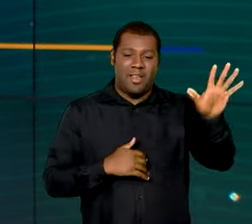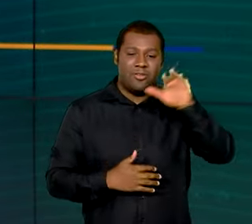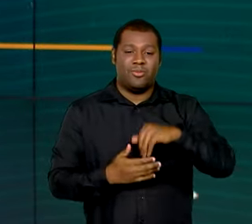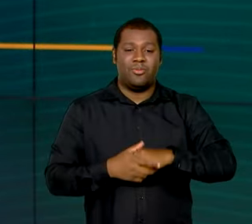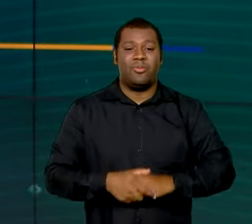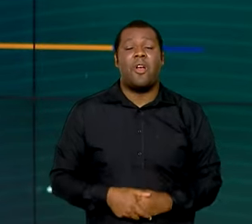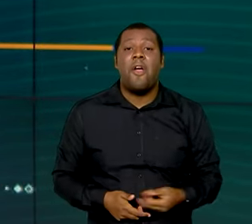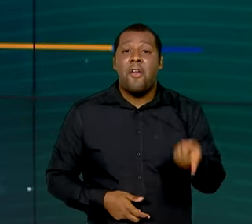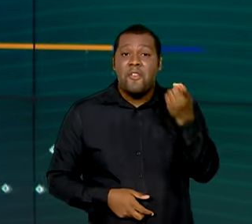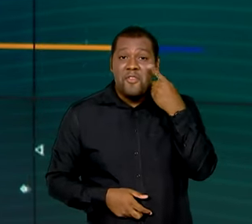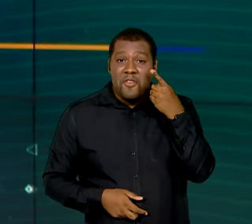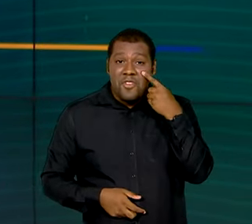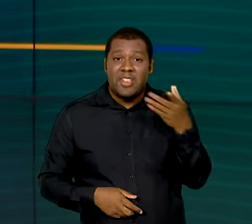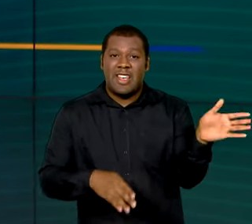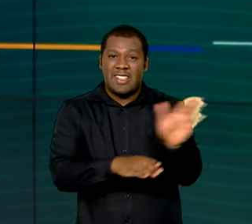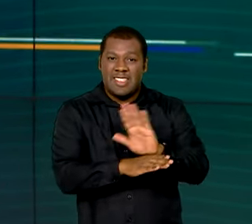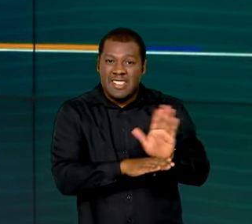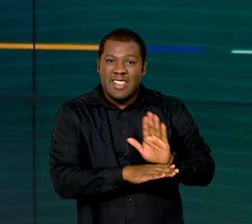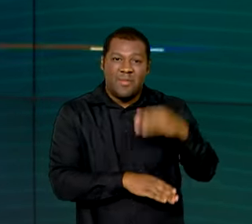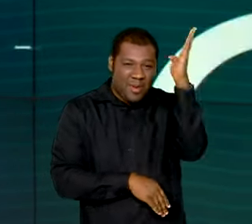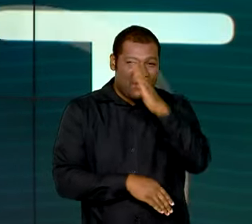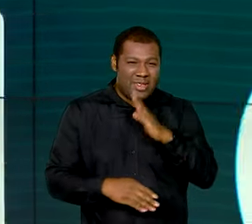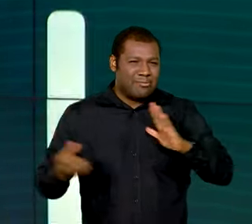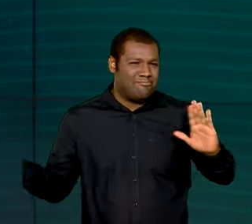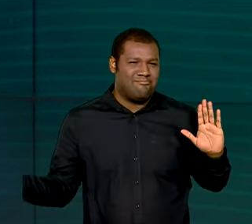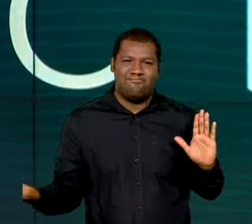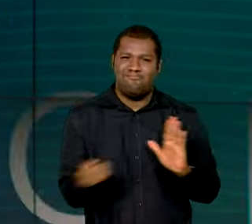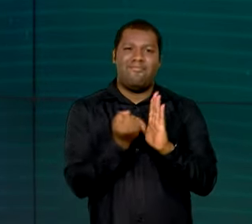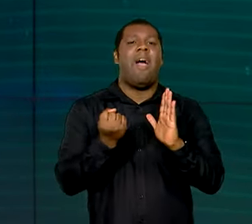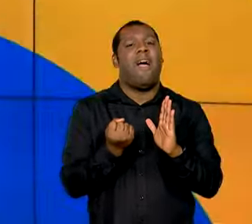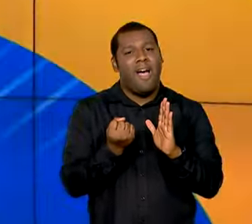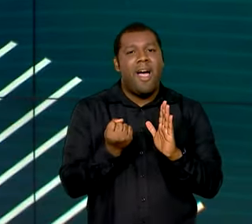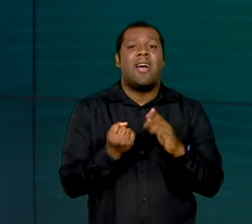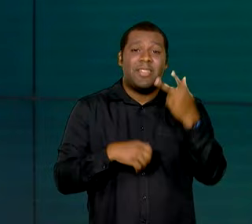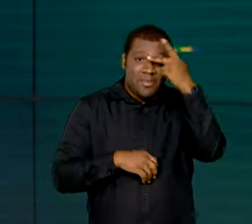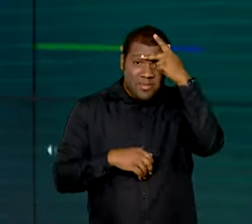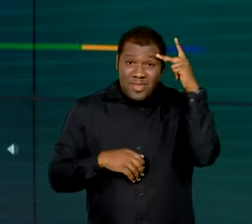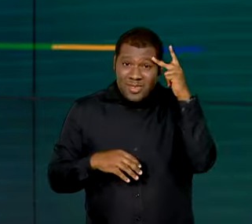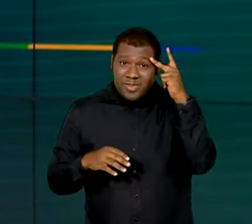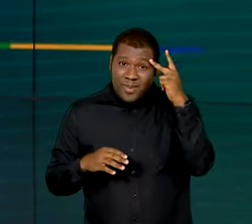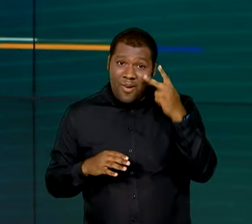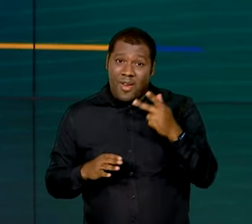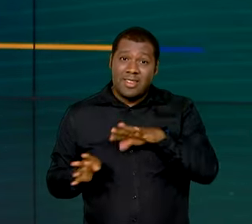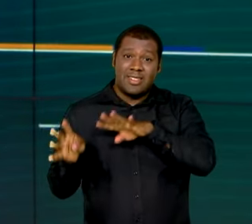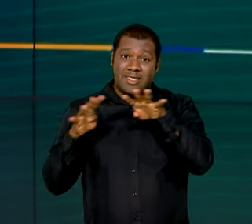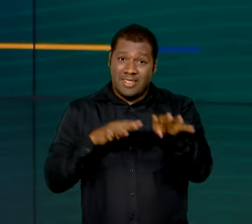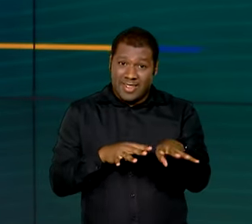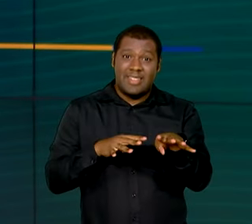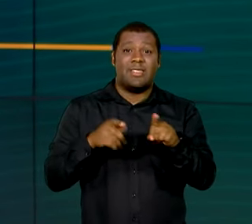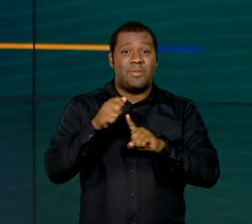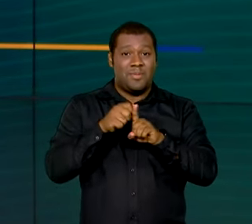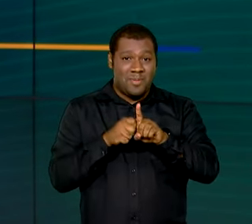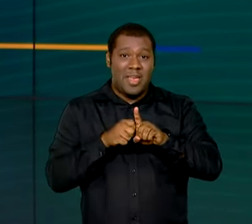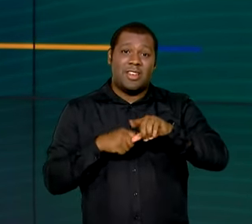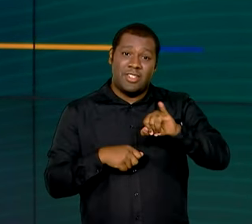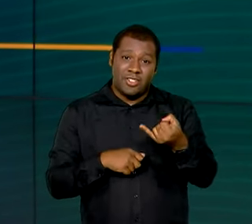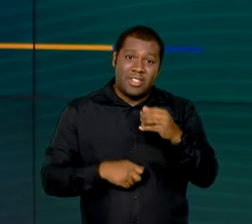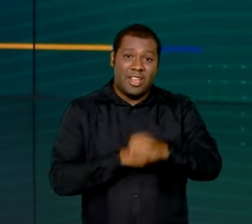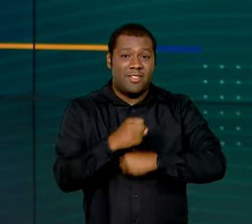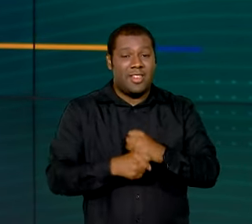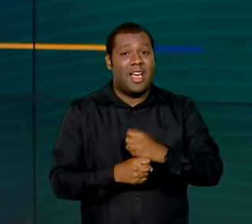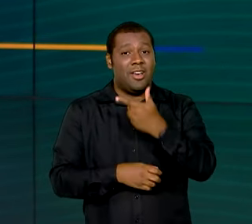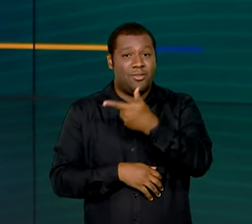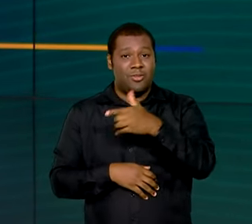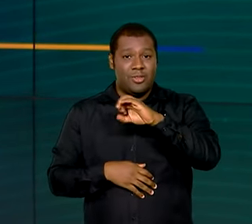E olha só, o cinema brasileiro bateu recorde de espectadores em janeiro deste ano. Mais de 3 milhões de